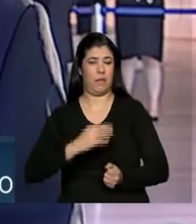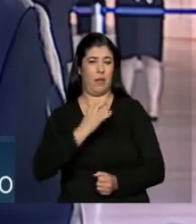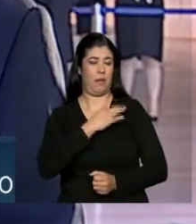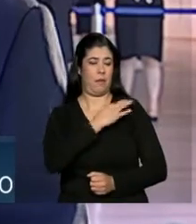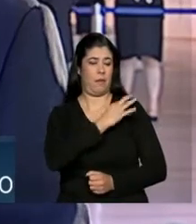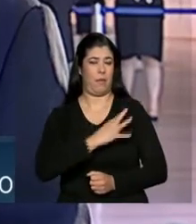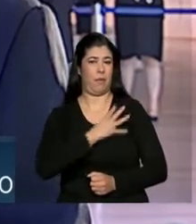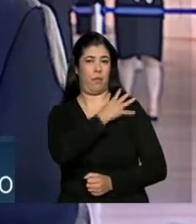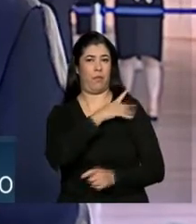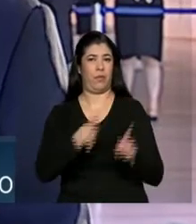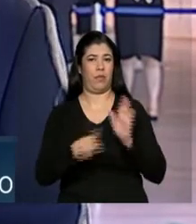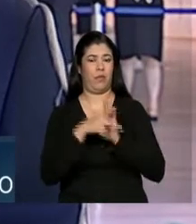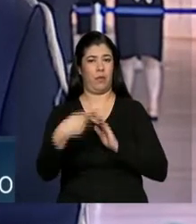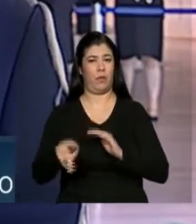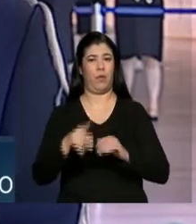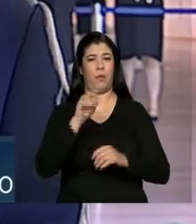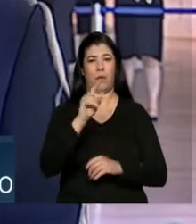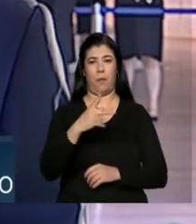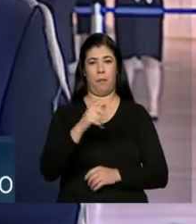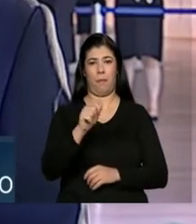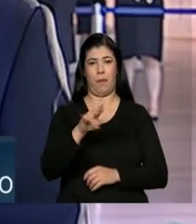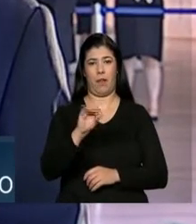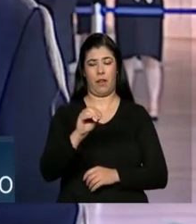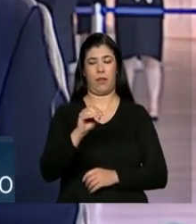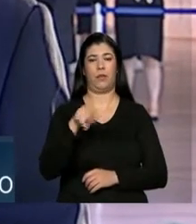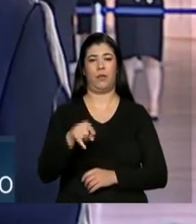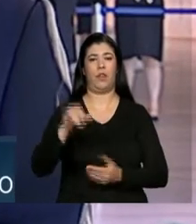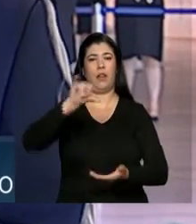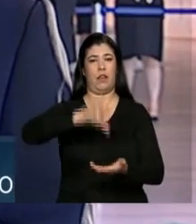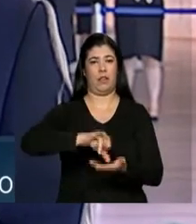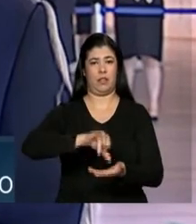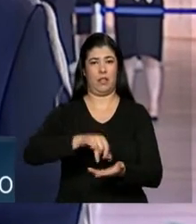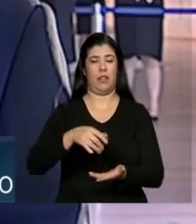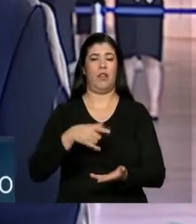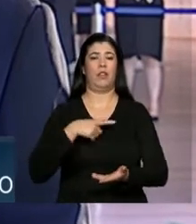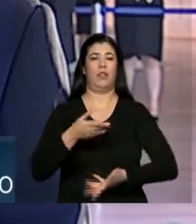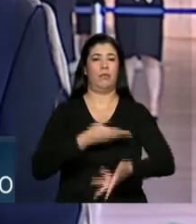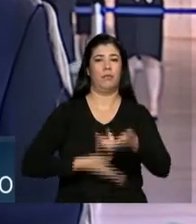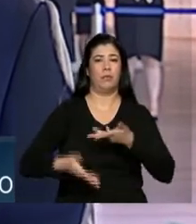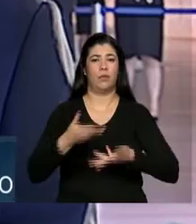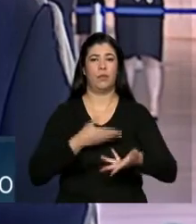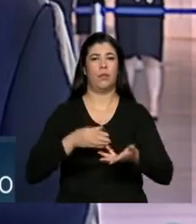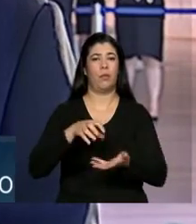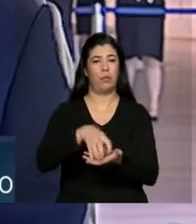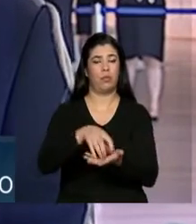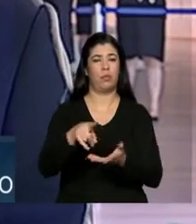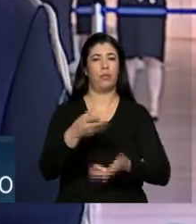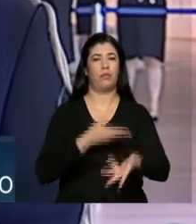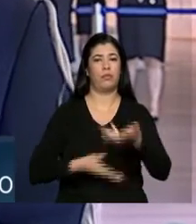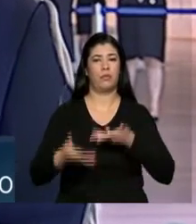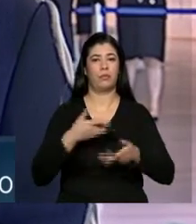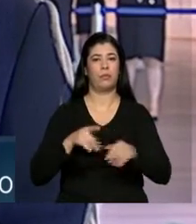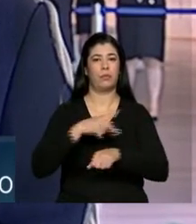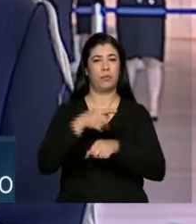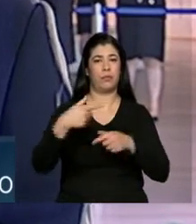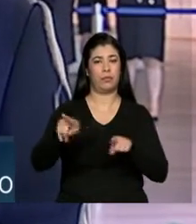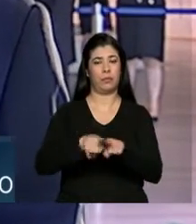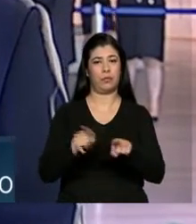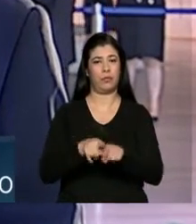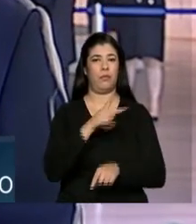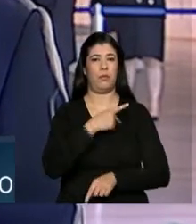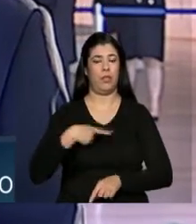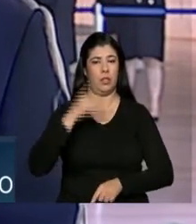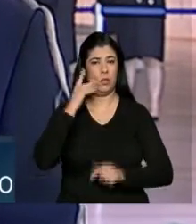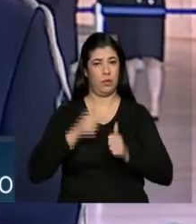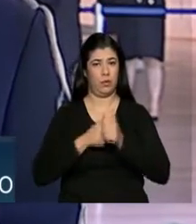no Palácio do Itamaraty, a sede do Ministério das Relações Exteriores. A presidenta Dilma Rousseff também preside a cerimônia de